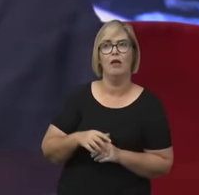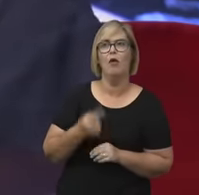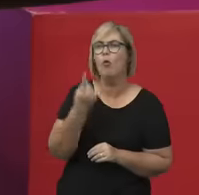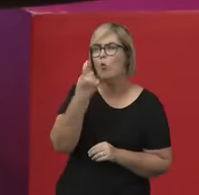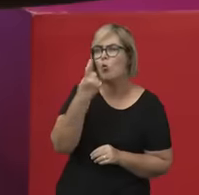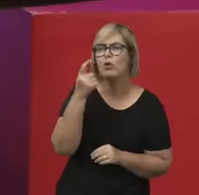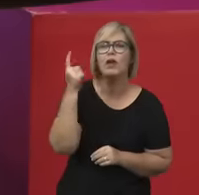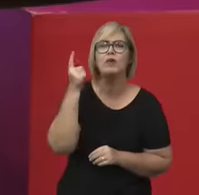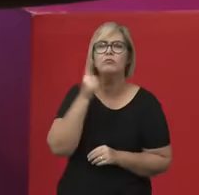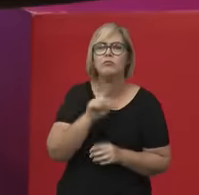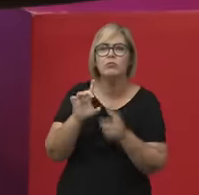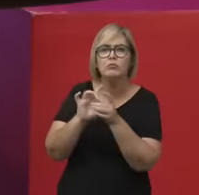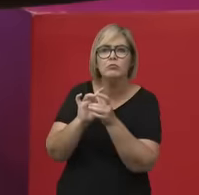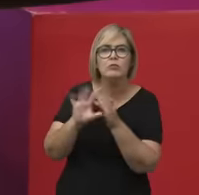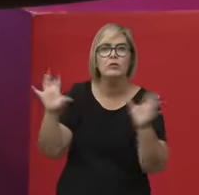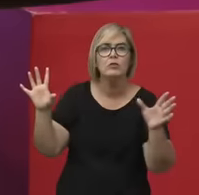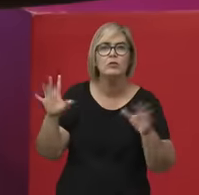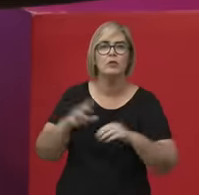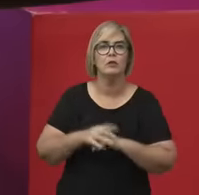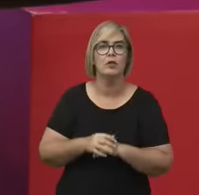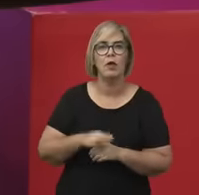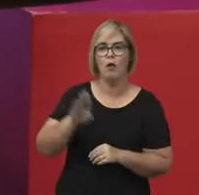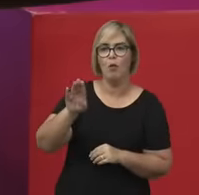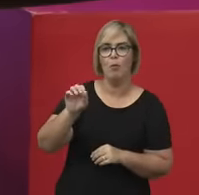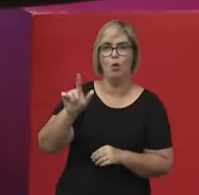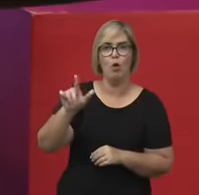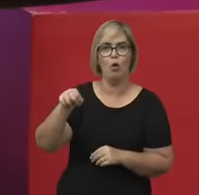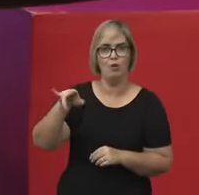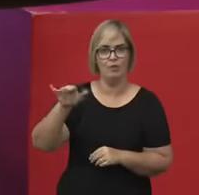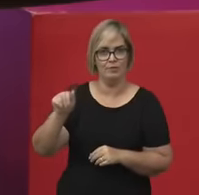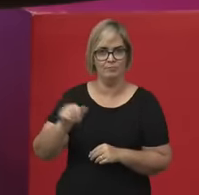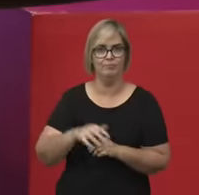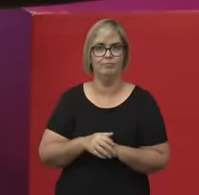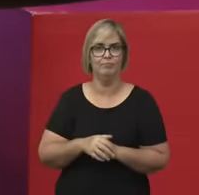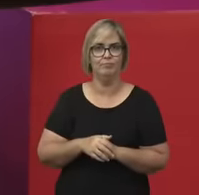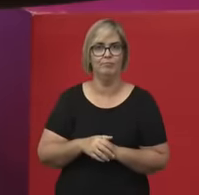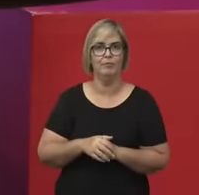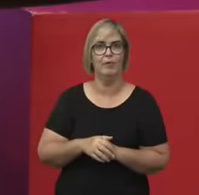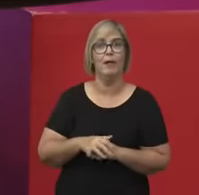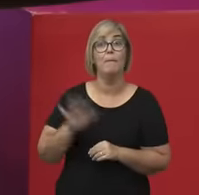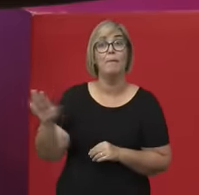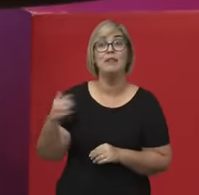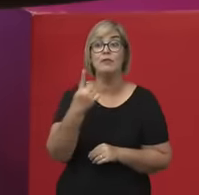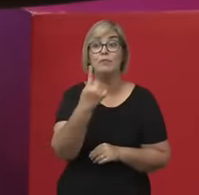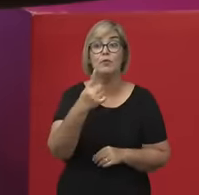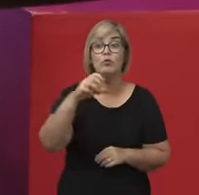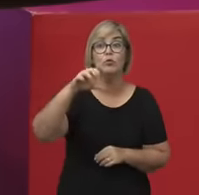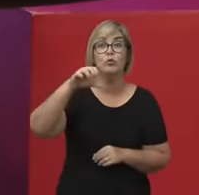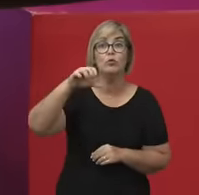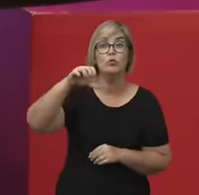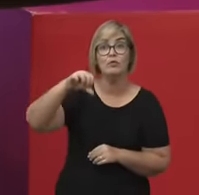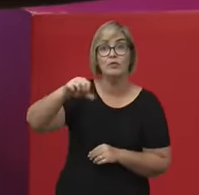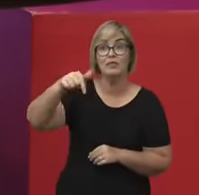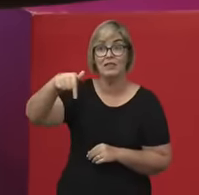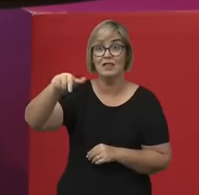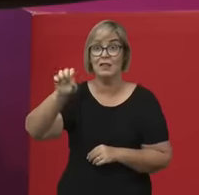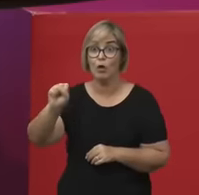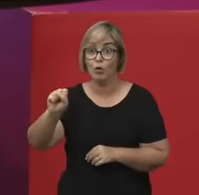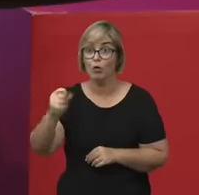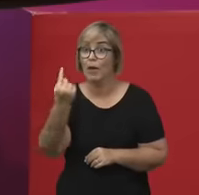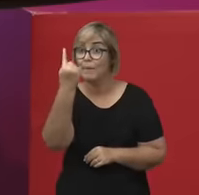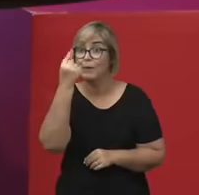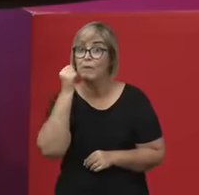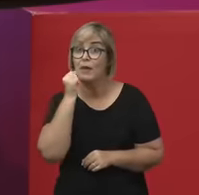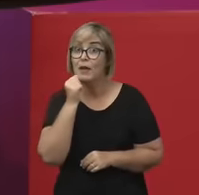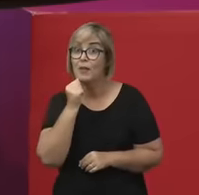palestras durante a Idade Média. Mas foi só em 1678 que a primeira mulher recebeu um diploma de